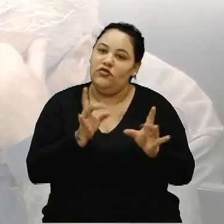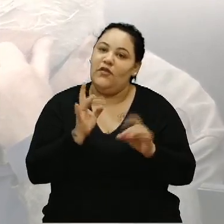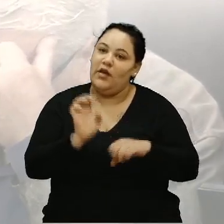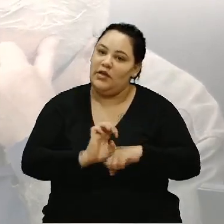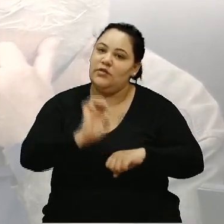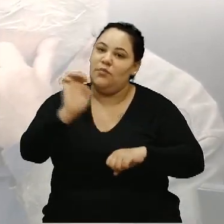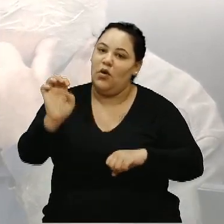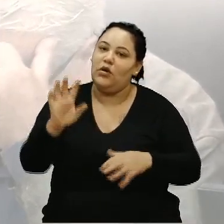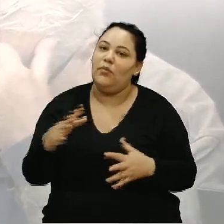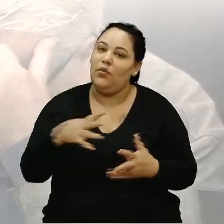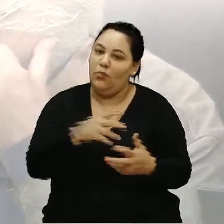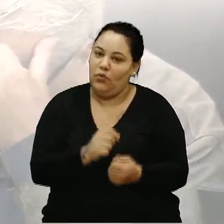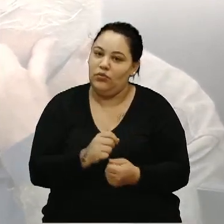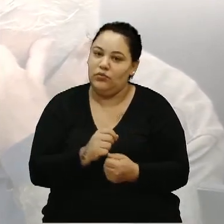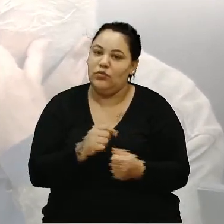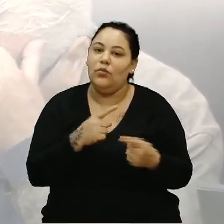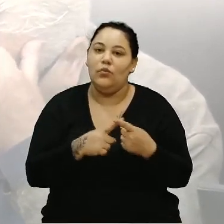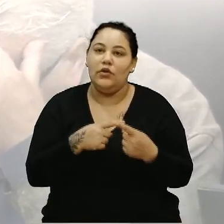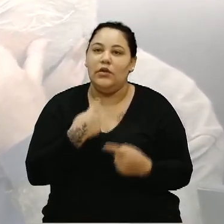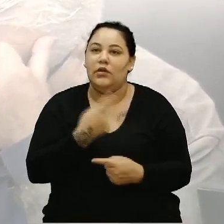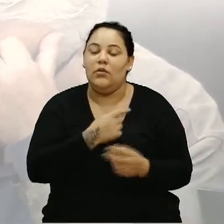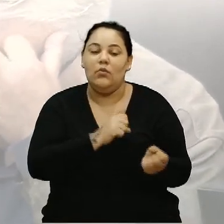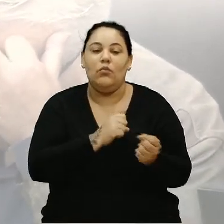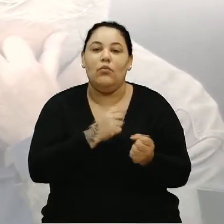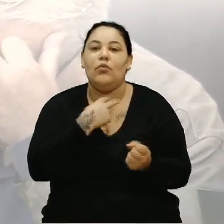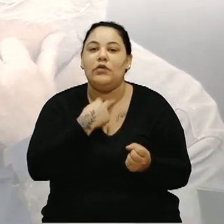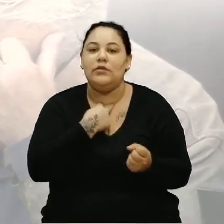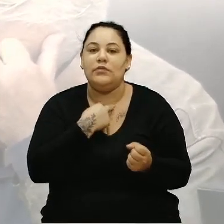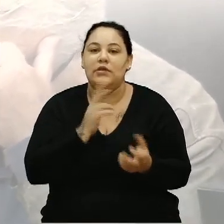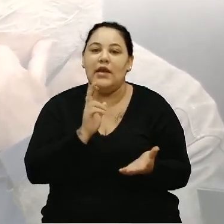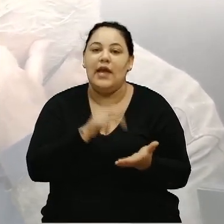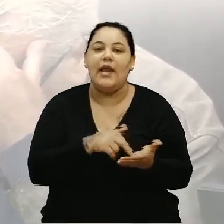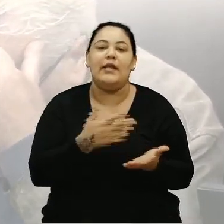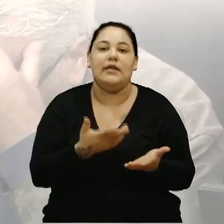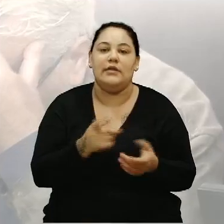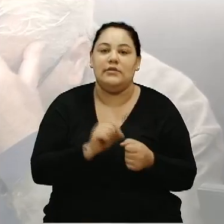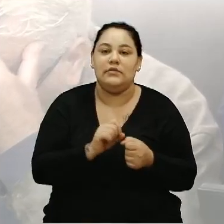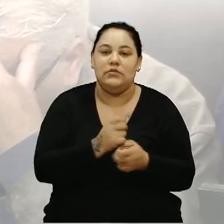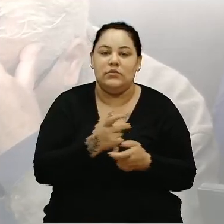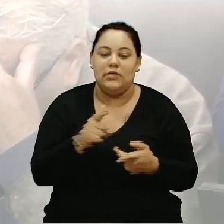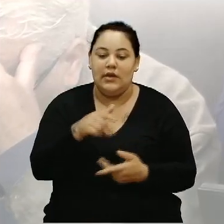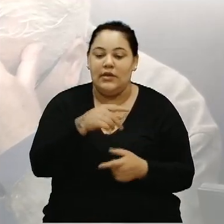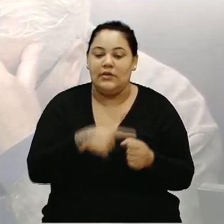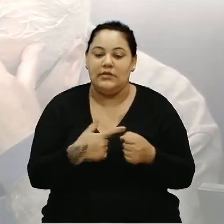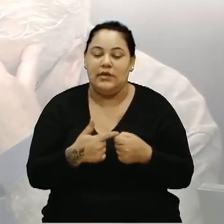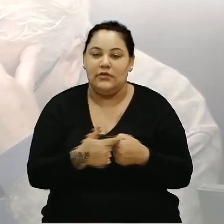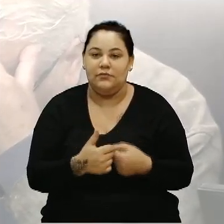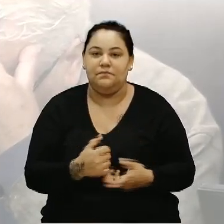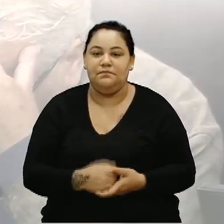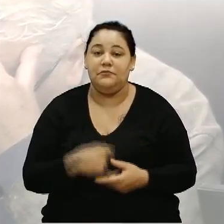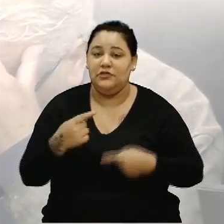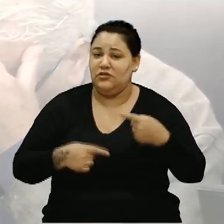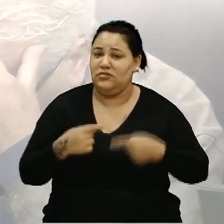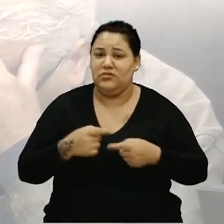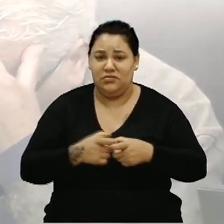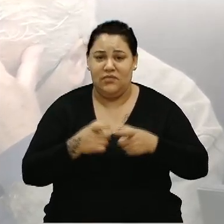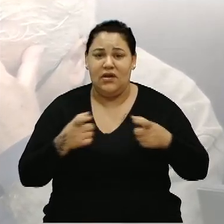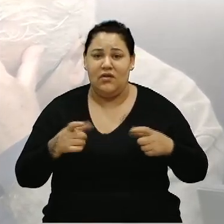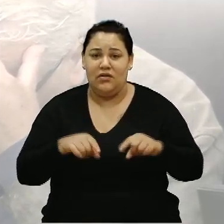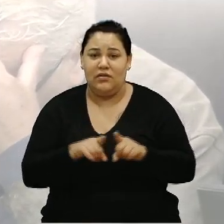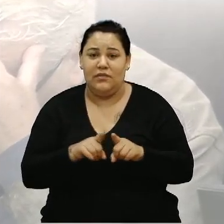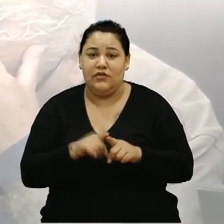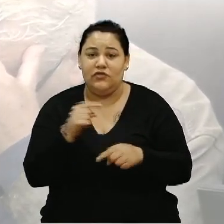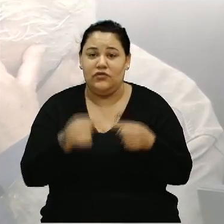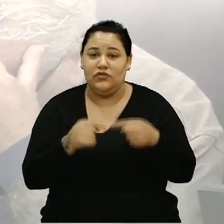por que nós não podemos realizar essas situações aqui na cidade também. E o debate vai ser muito maior. Nós vamos debater nessa